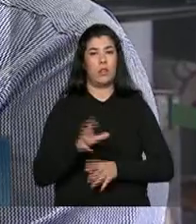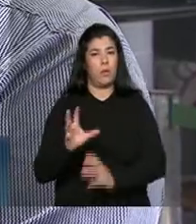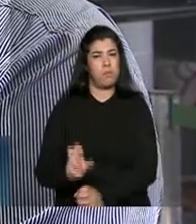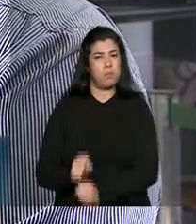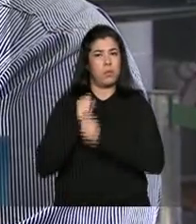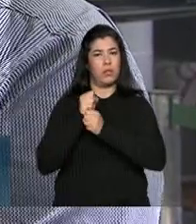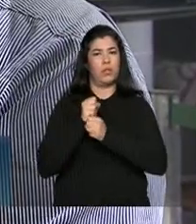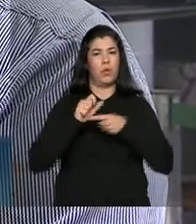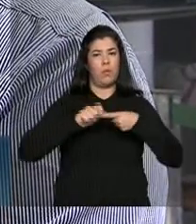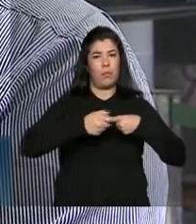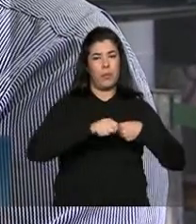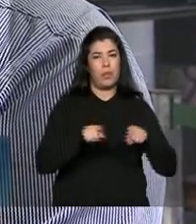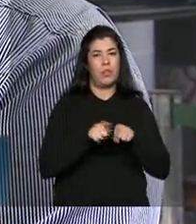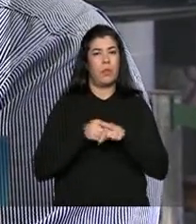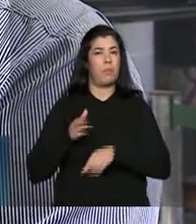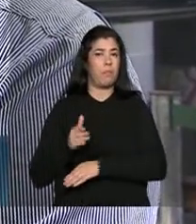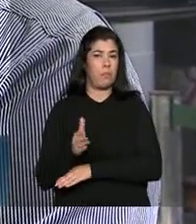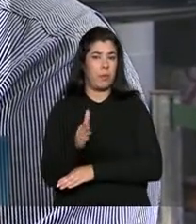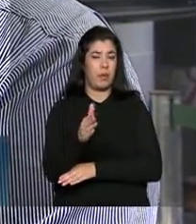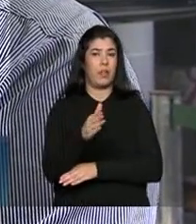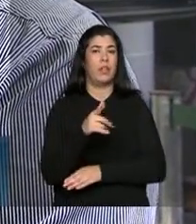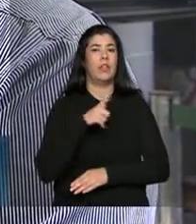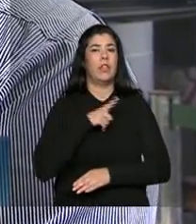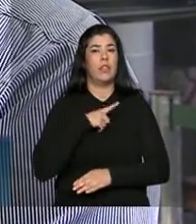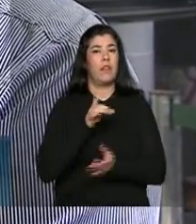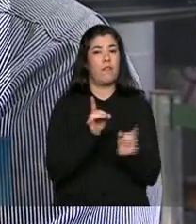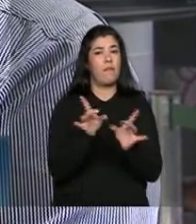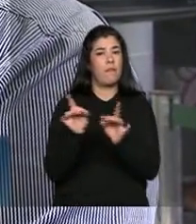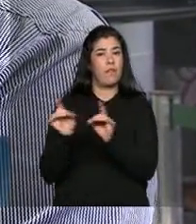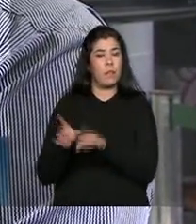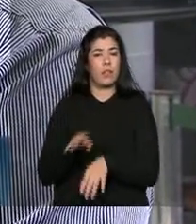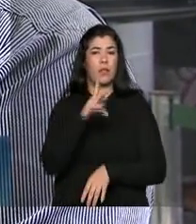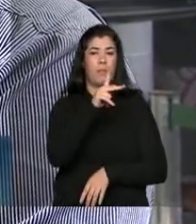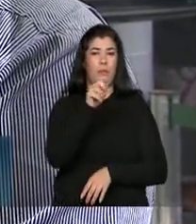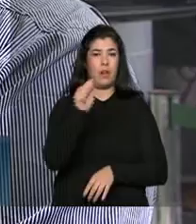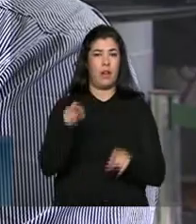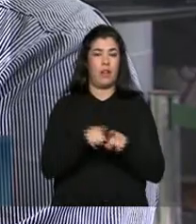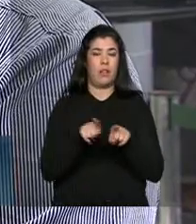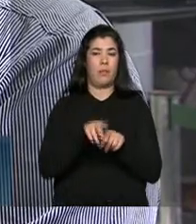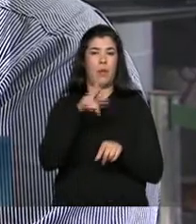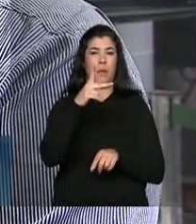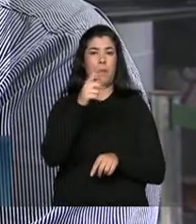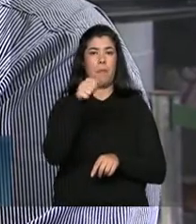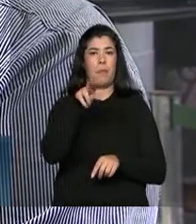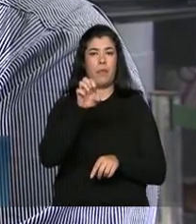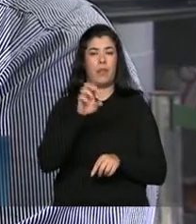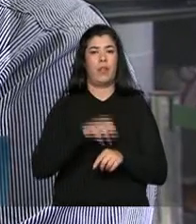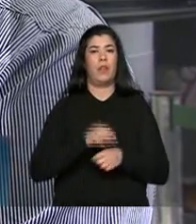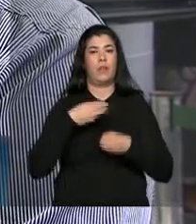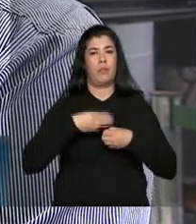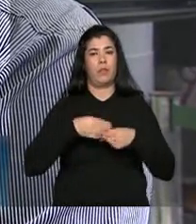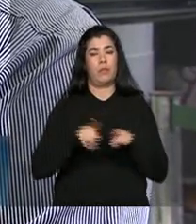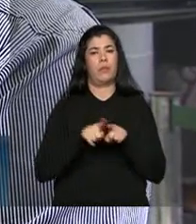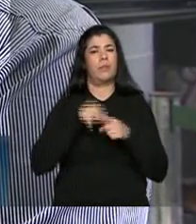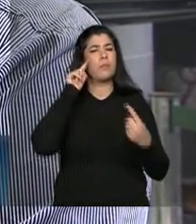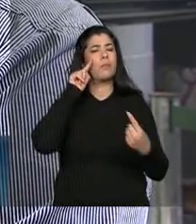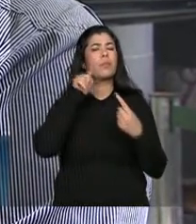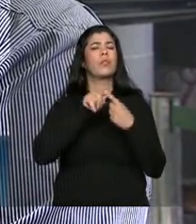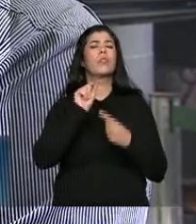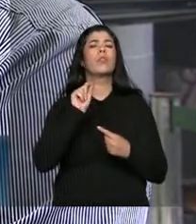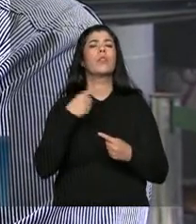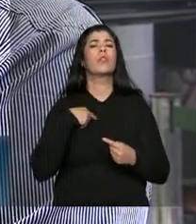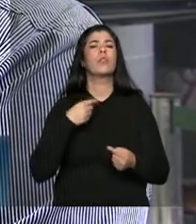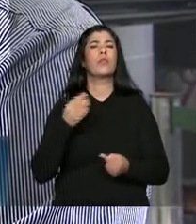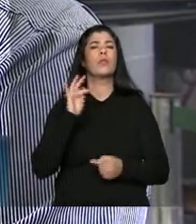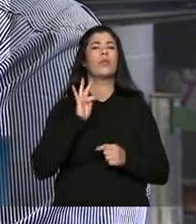mandioca, o milho e o peixe, que a gente escova tudo para o PAA e para o PNAE do município. Qual a expectativa de vocês